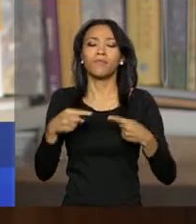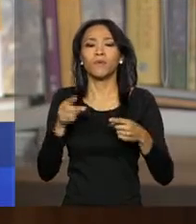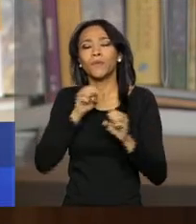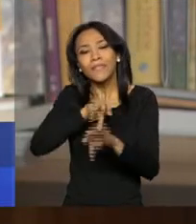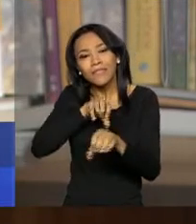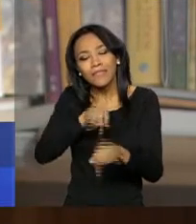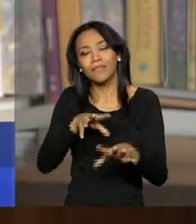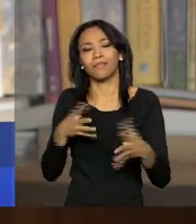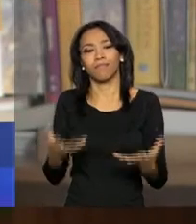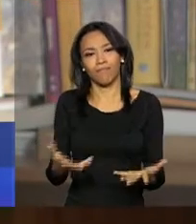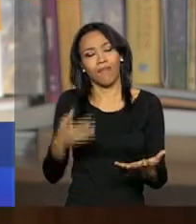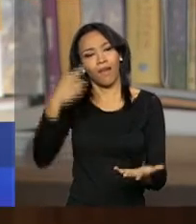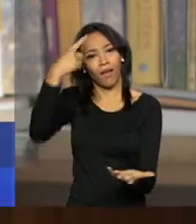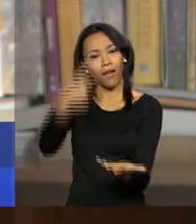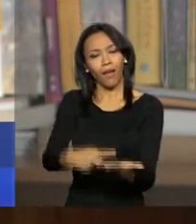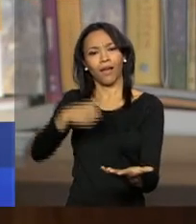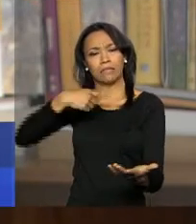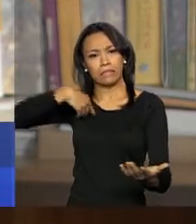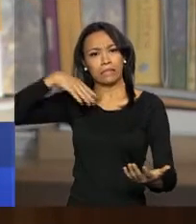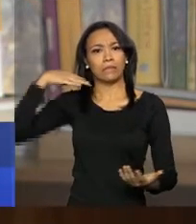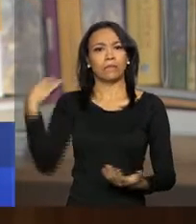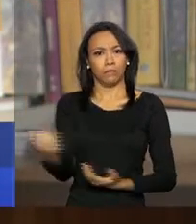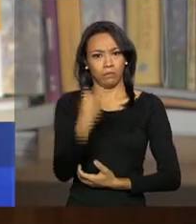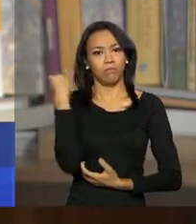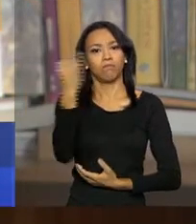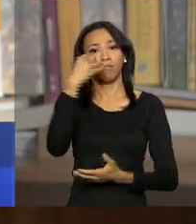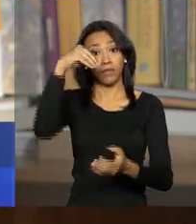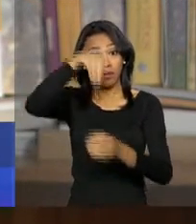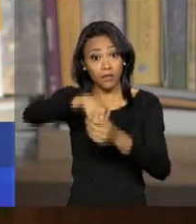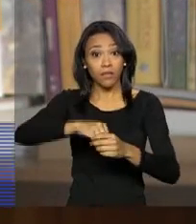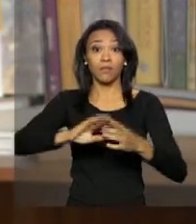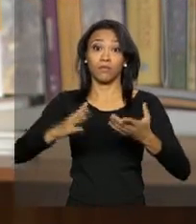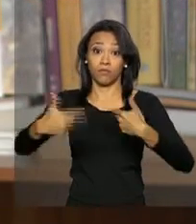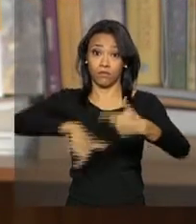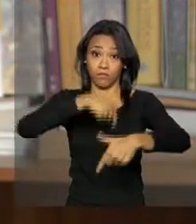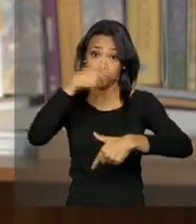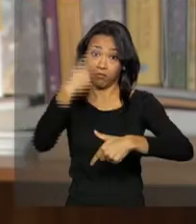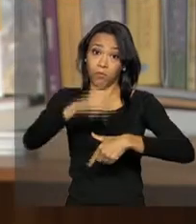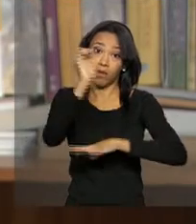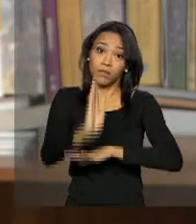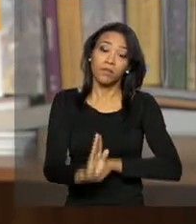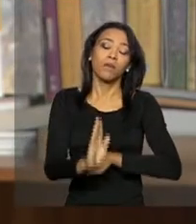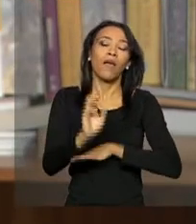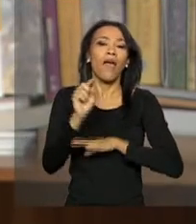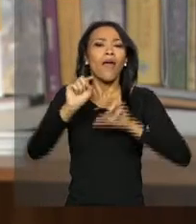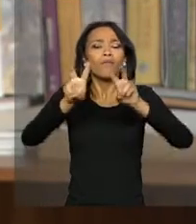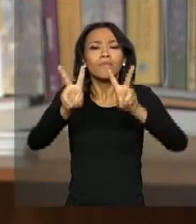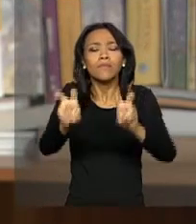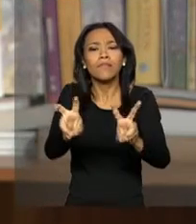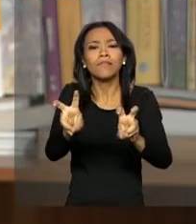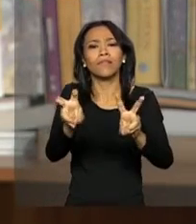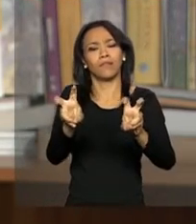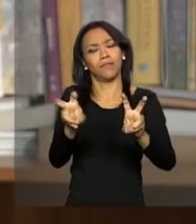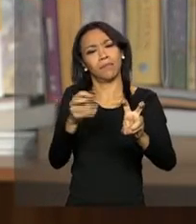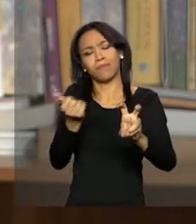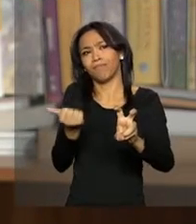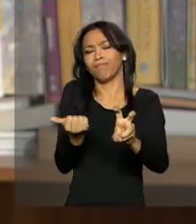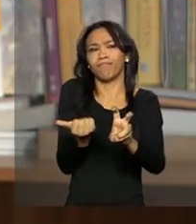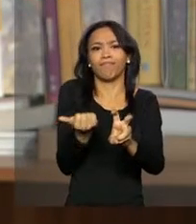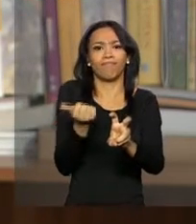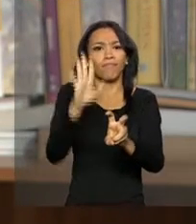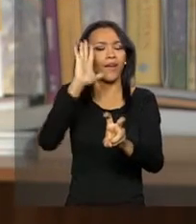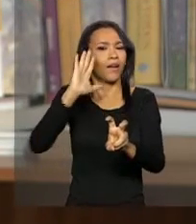esse papel relevante na agenda pública brasileira, de ser um tema considerado por todos o mais